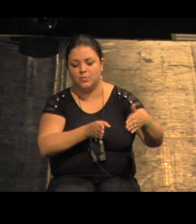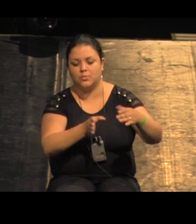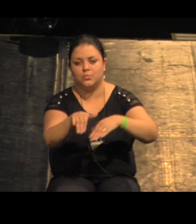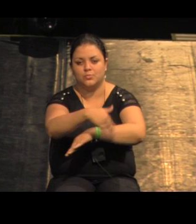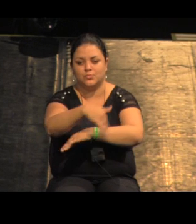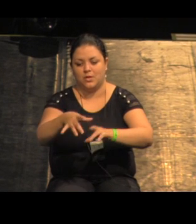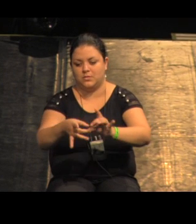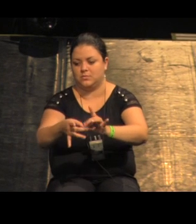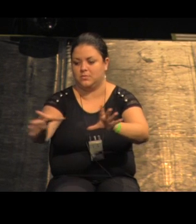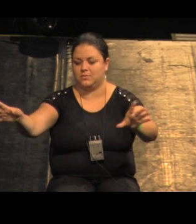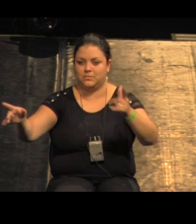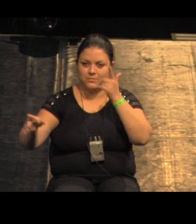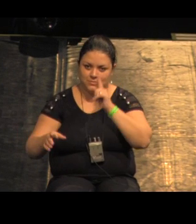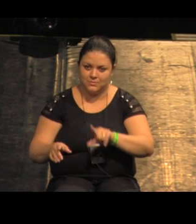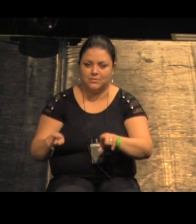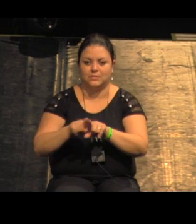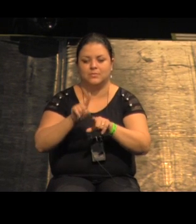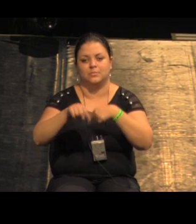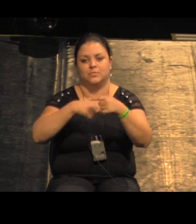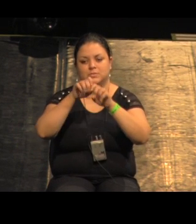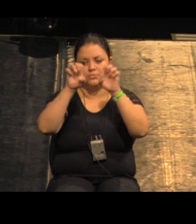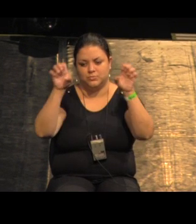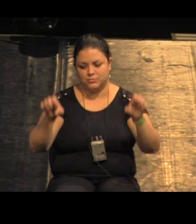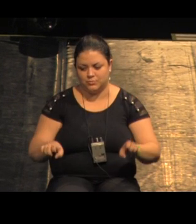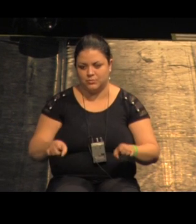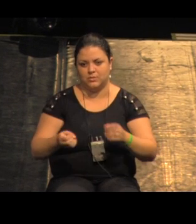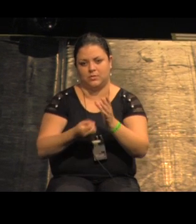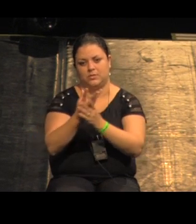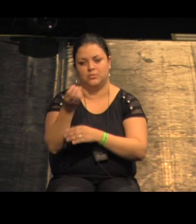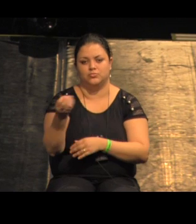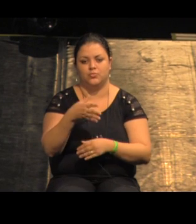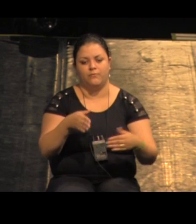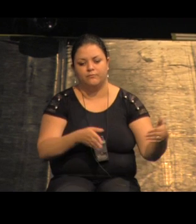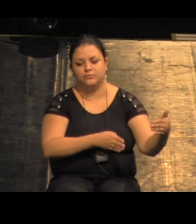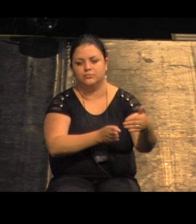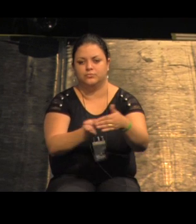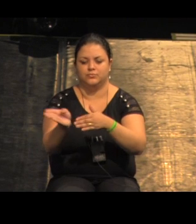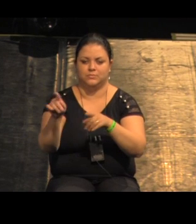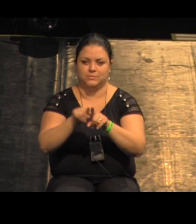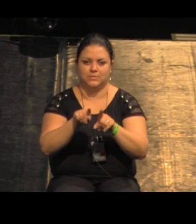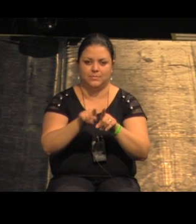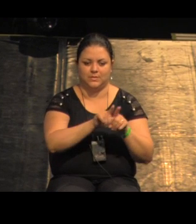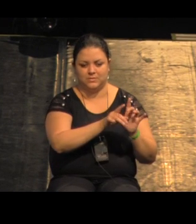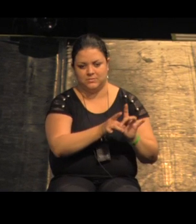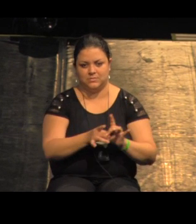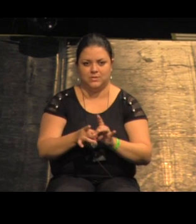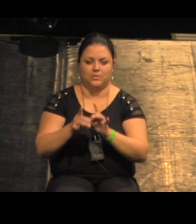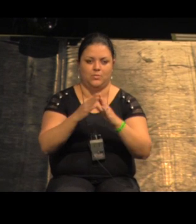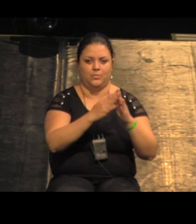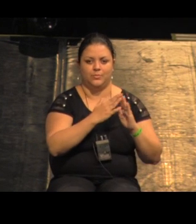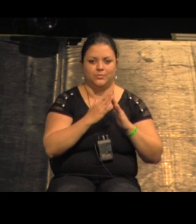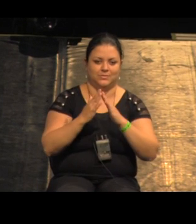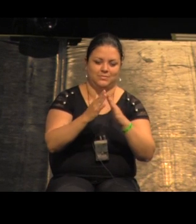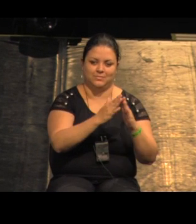infraestrutura e com essa transformação a gente cria um novo fluxo um novo ciclo de comunidade mais